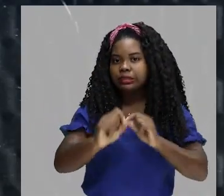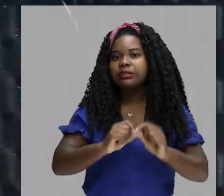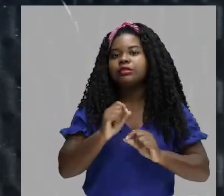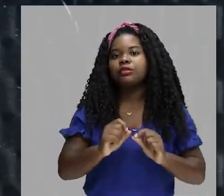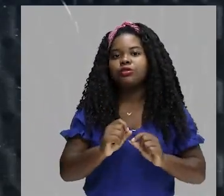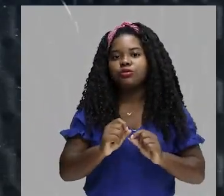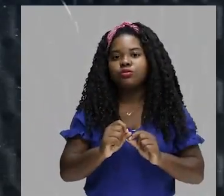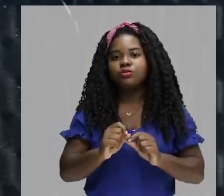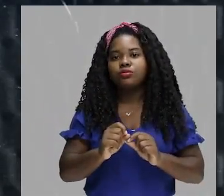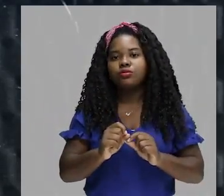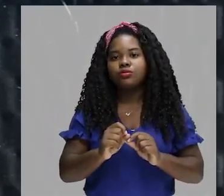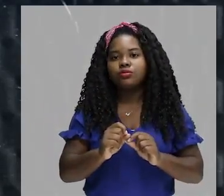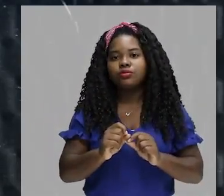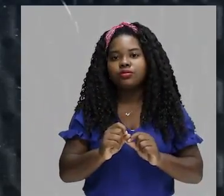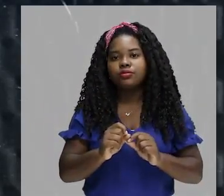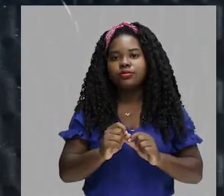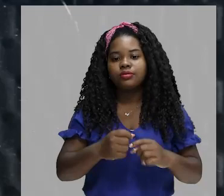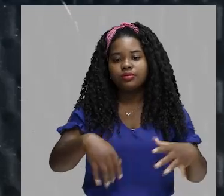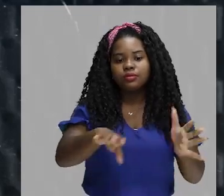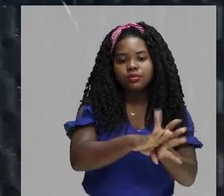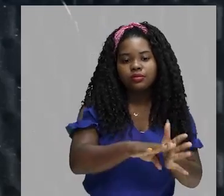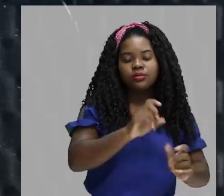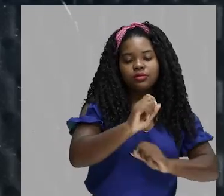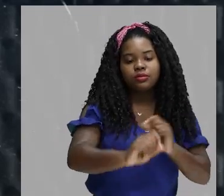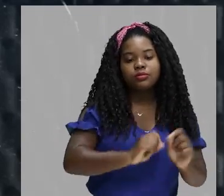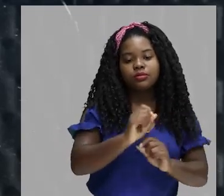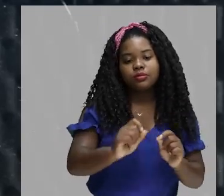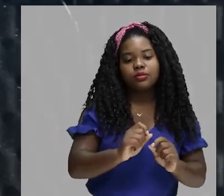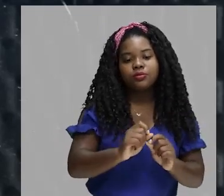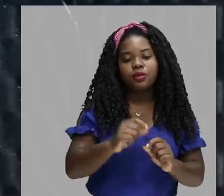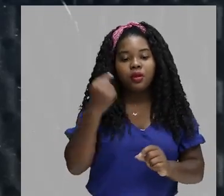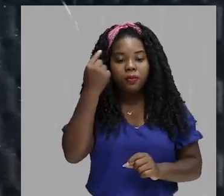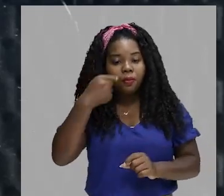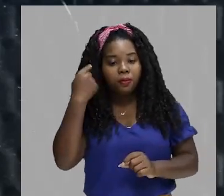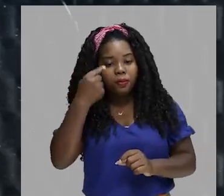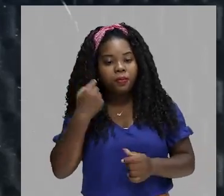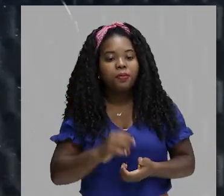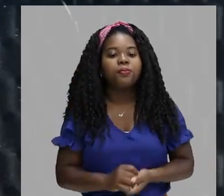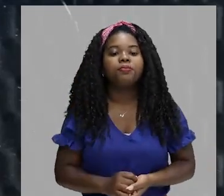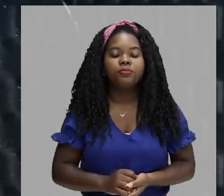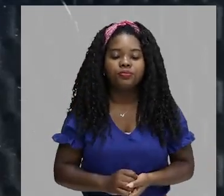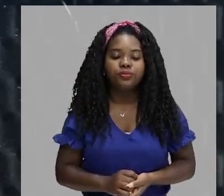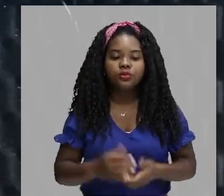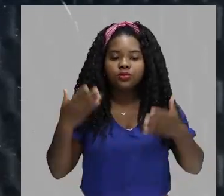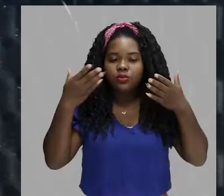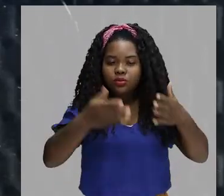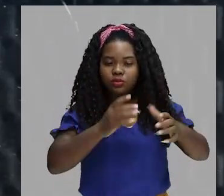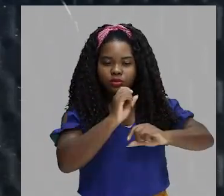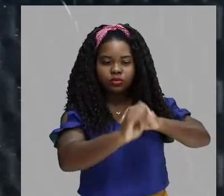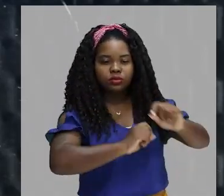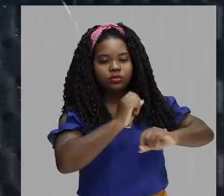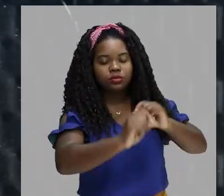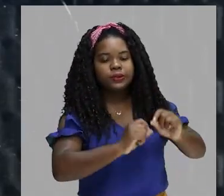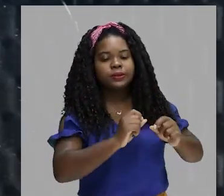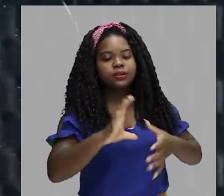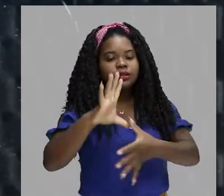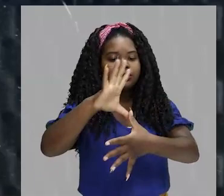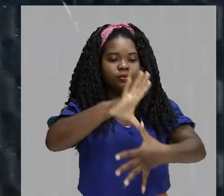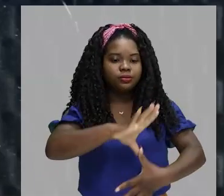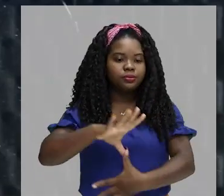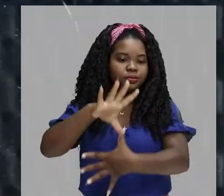ser conquistada e colonizada pelos espanhóis. Então, o nosso foco é trabalhar principalmente essa América